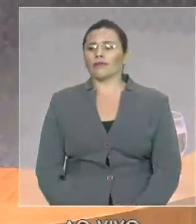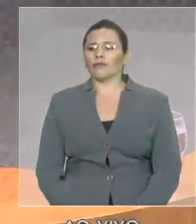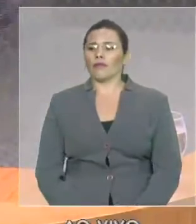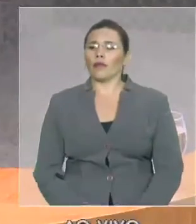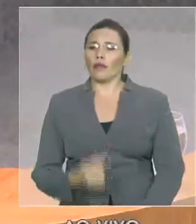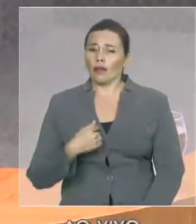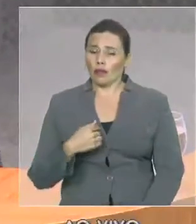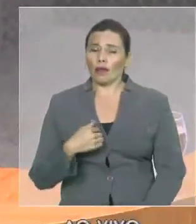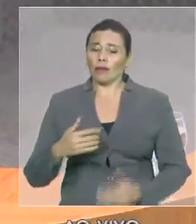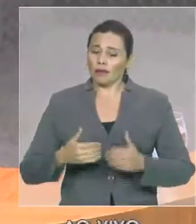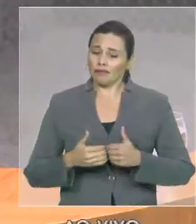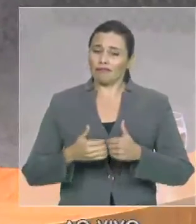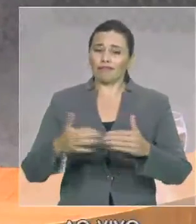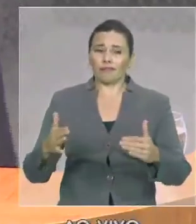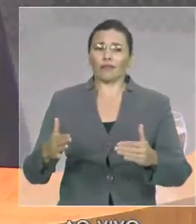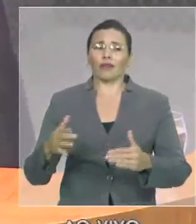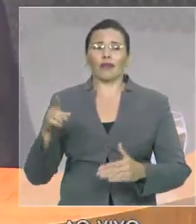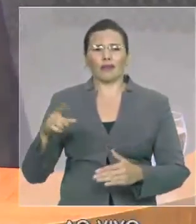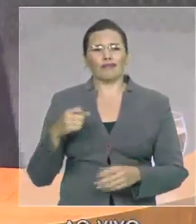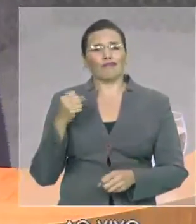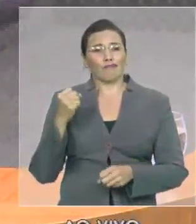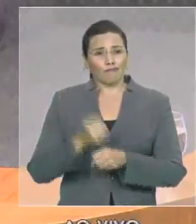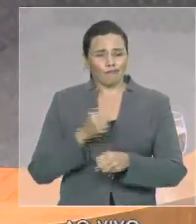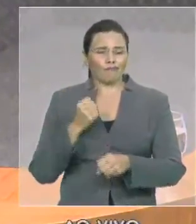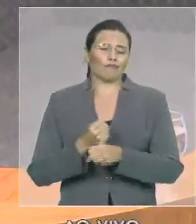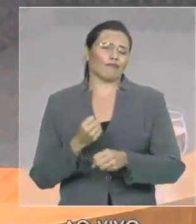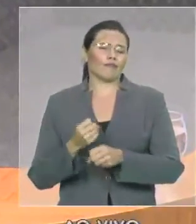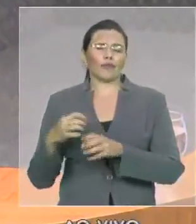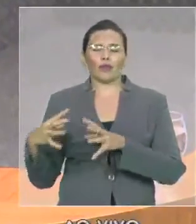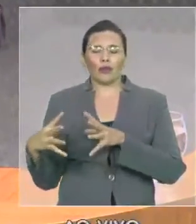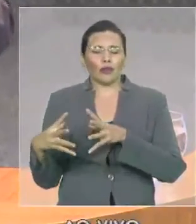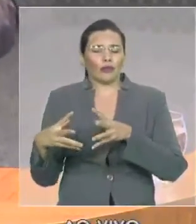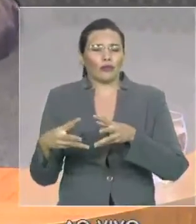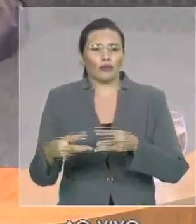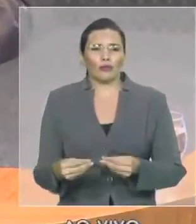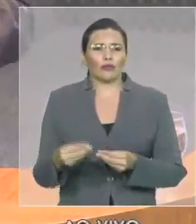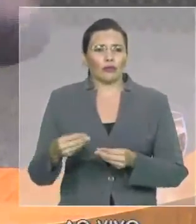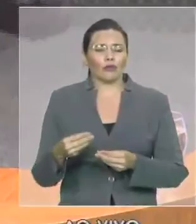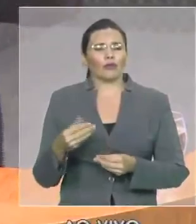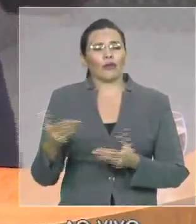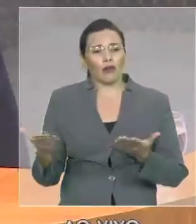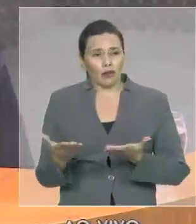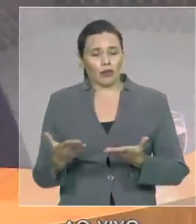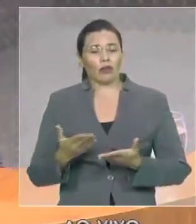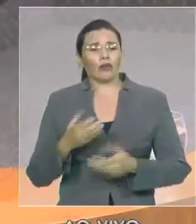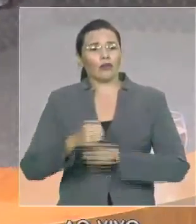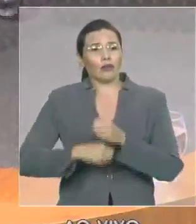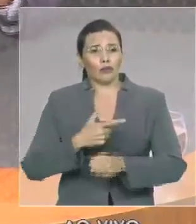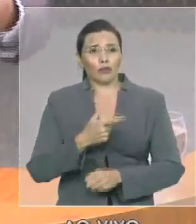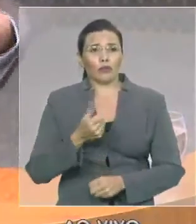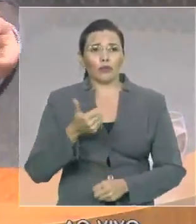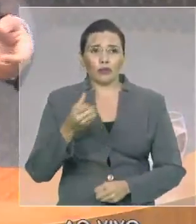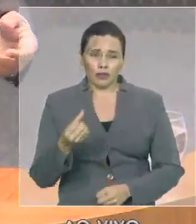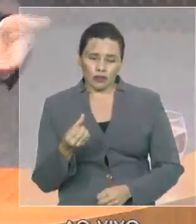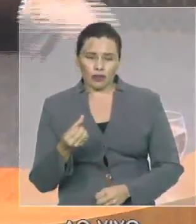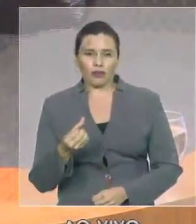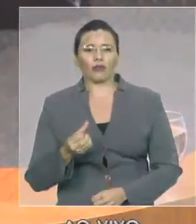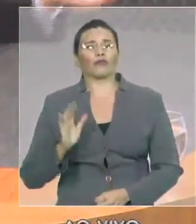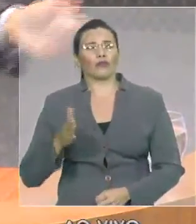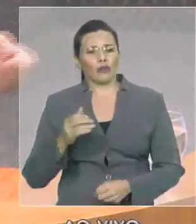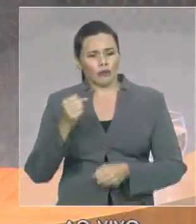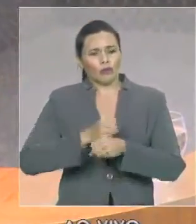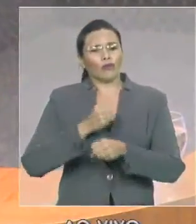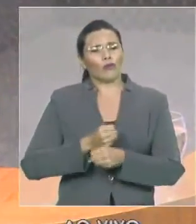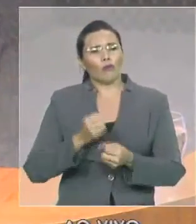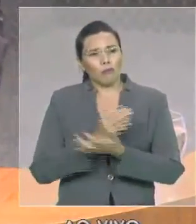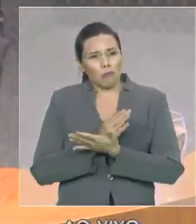empreendimento serão obras que irão consumir todo o ano de 2016 mas nós já começamos as obras convido a todos